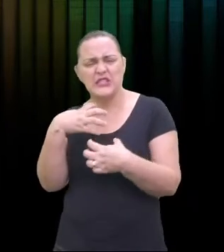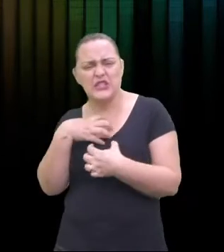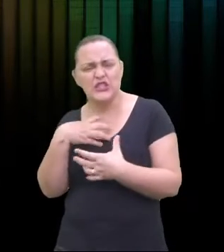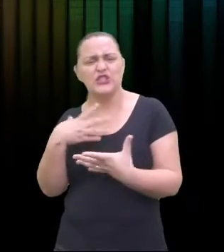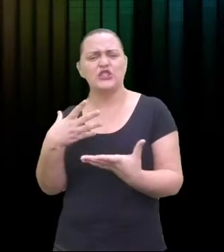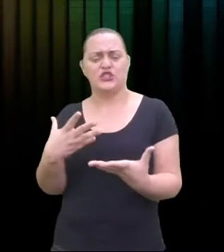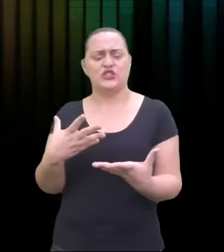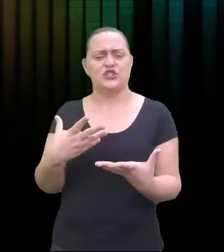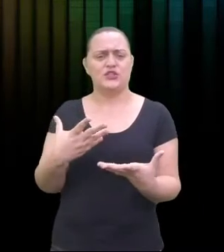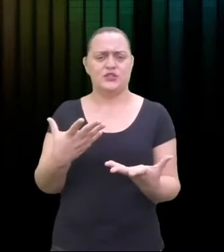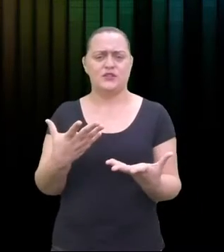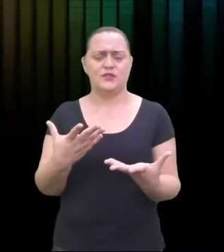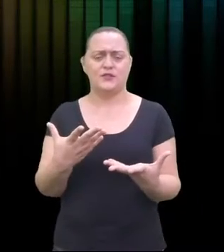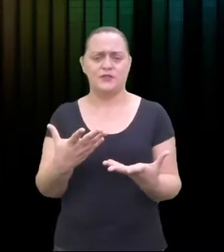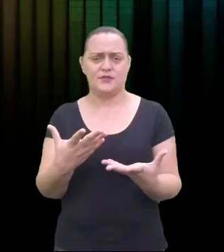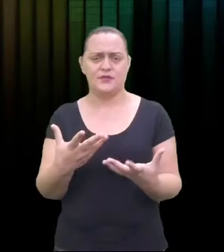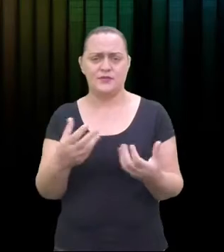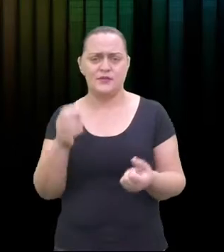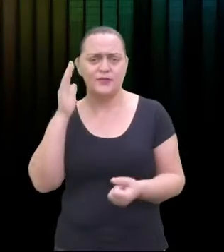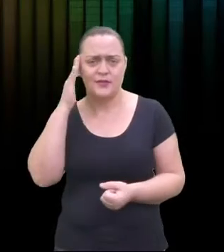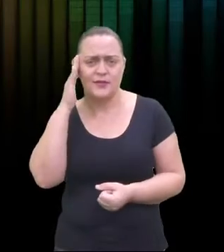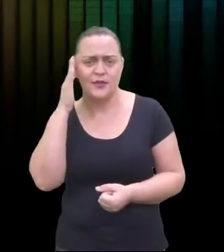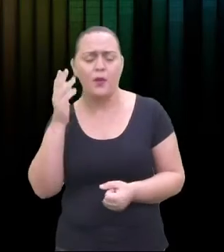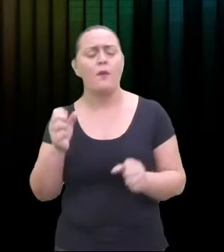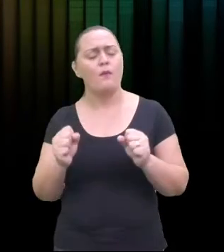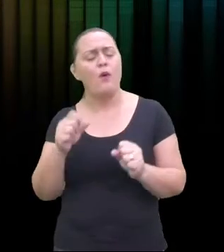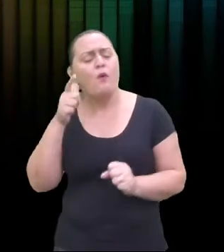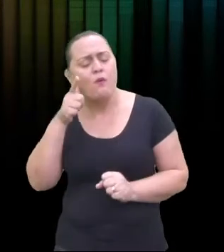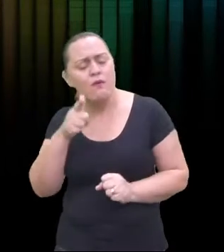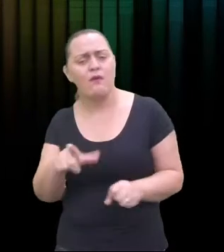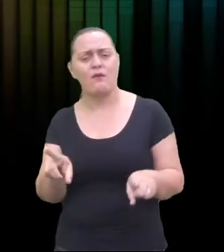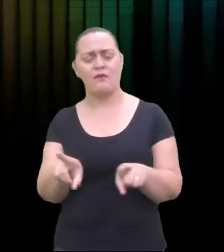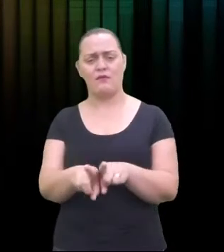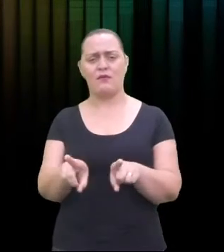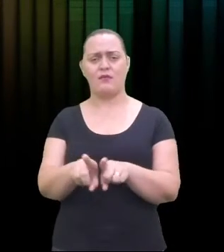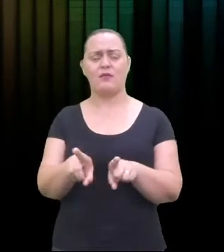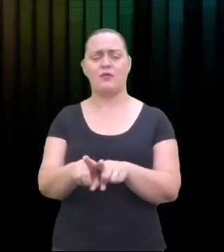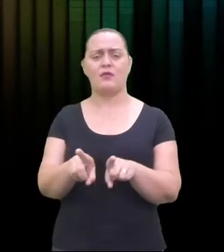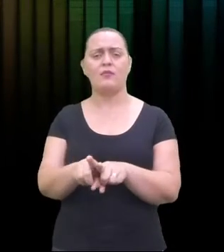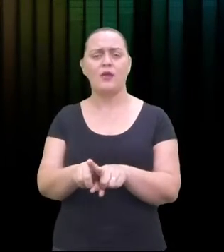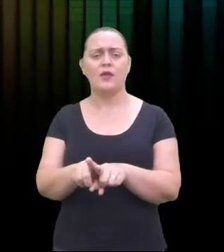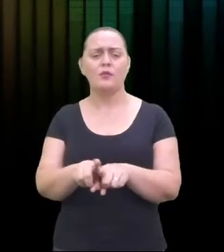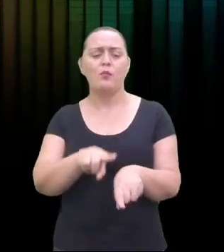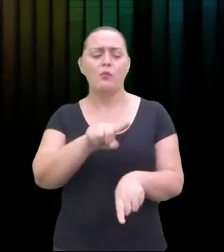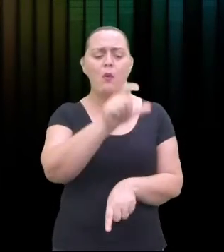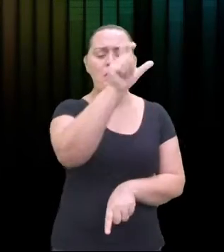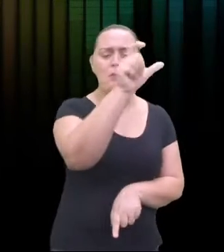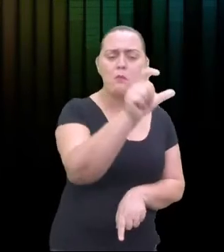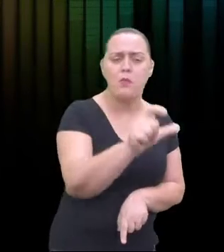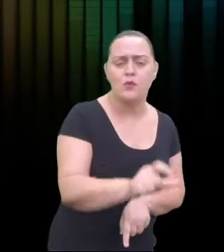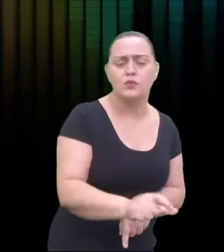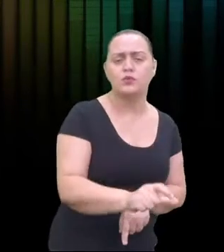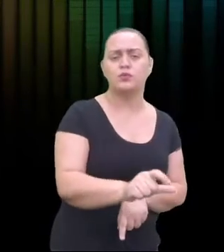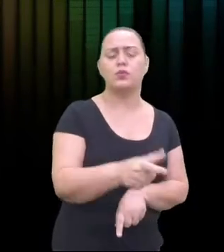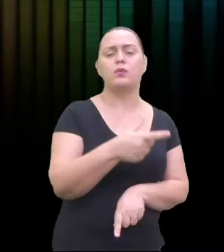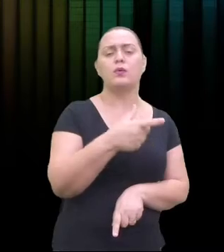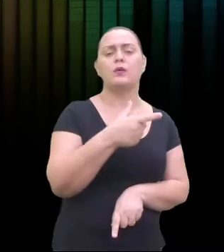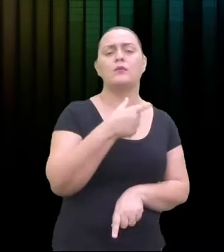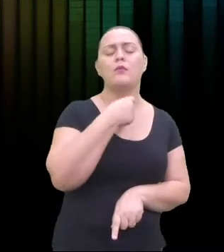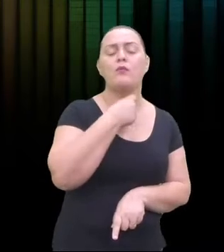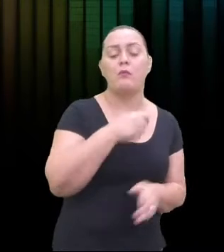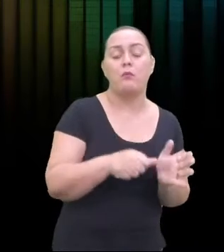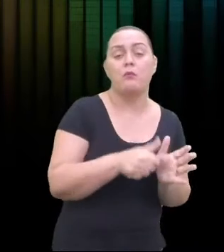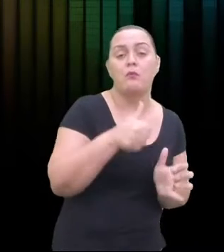enquanto leigo, está assistindo um show em casa ou em algum lugar, você fala, esse aqui canta mais, mas não é. São